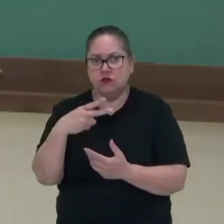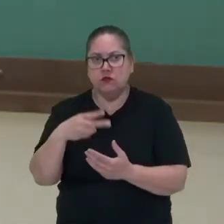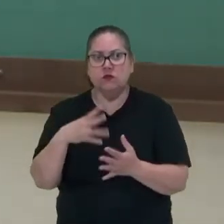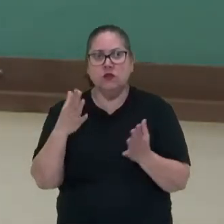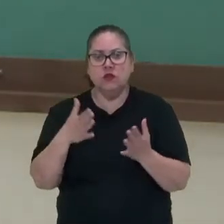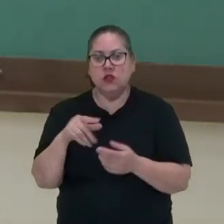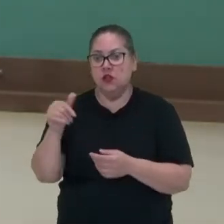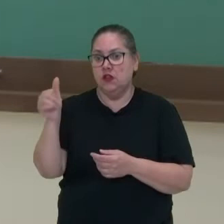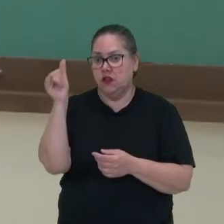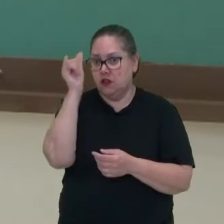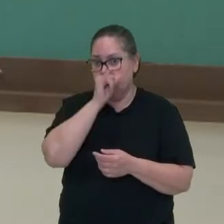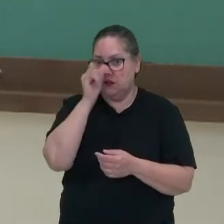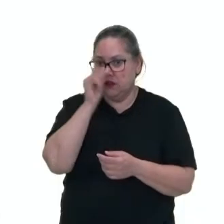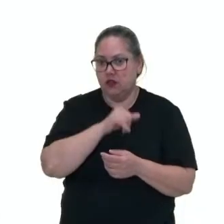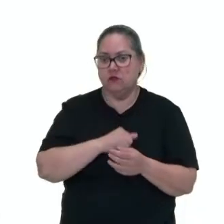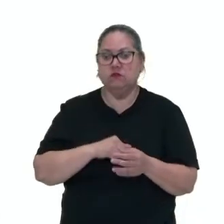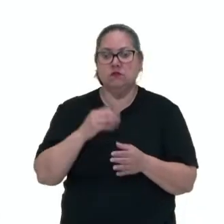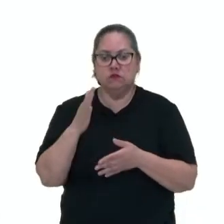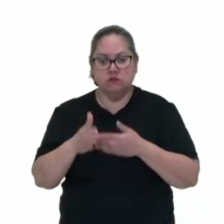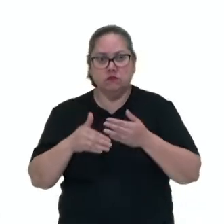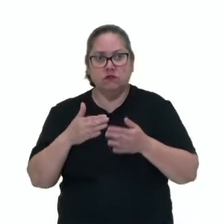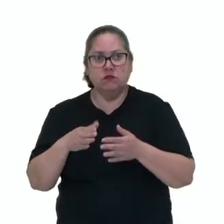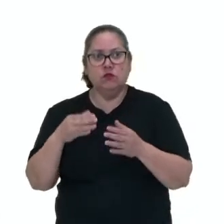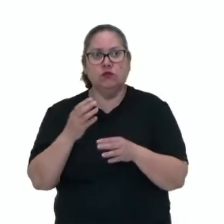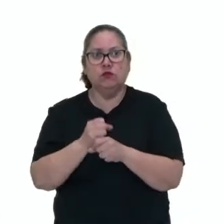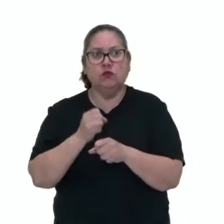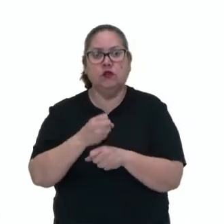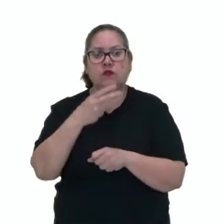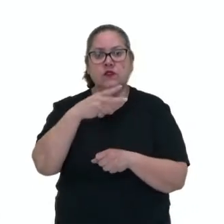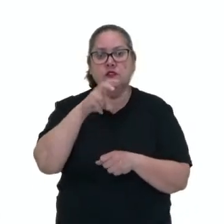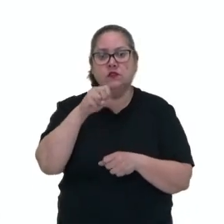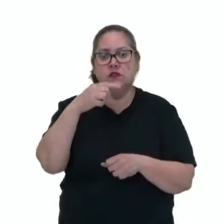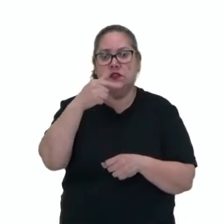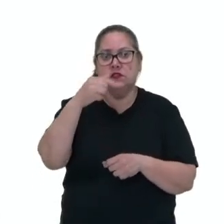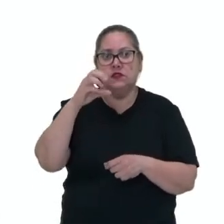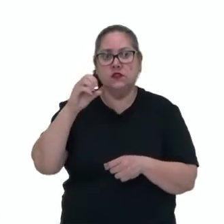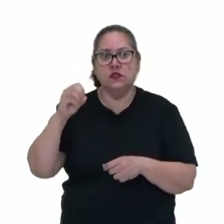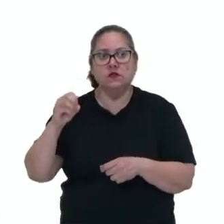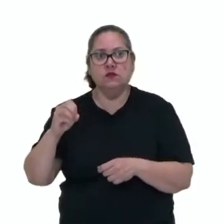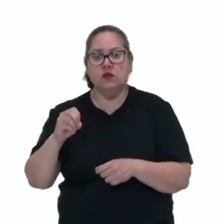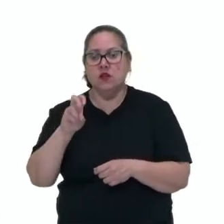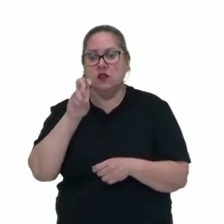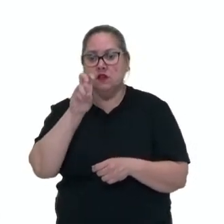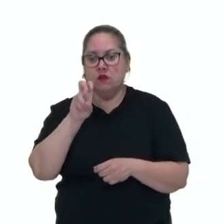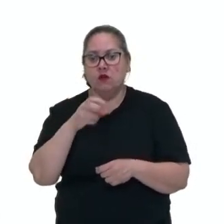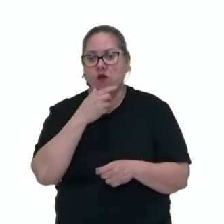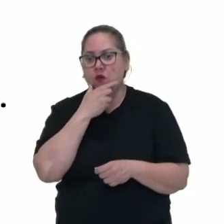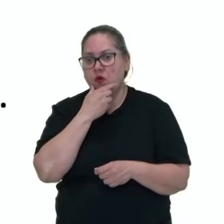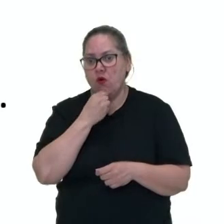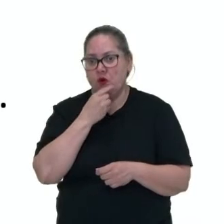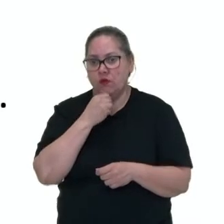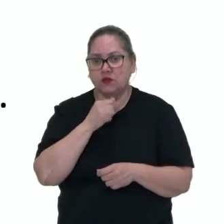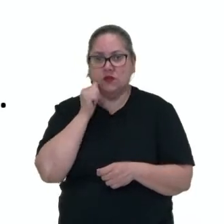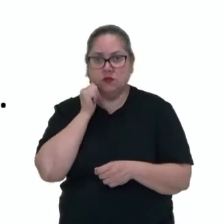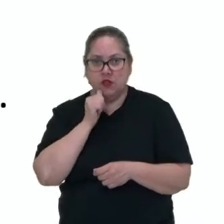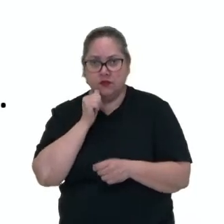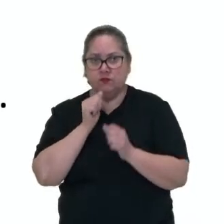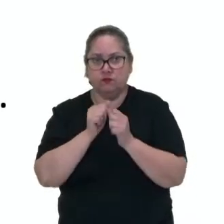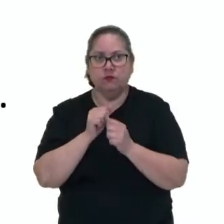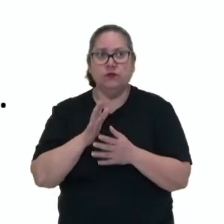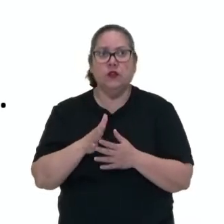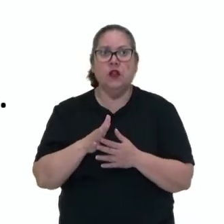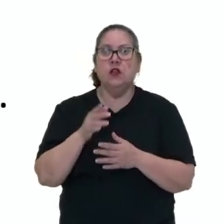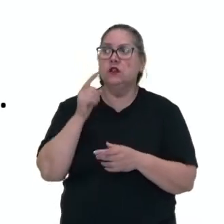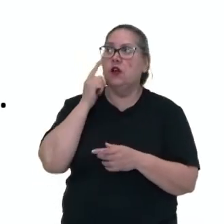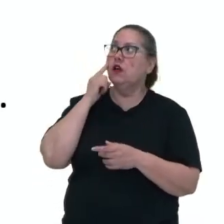campanha na Itália e vai ter um efetivo total de 25.700 homens e mulheres.